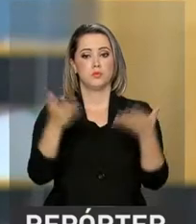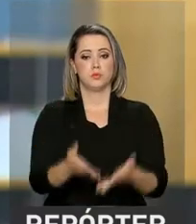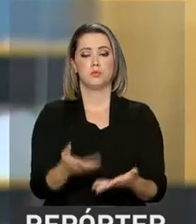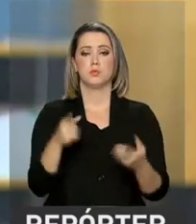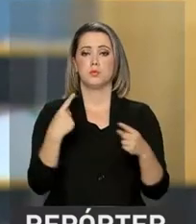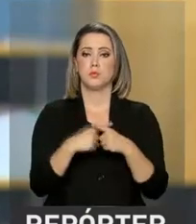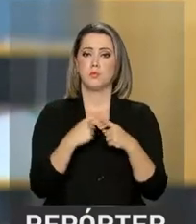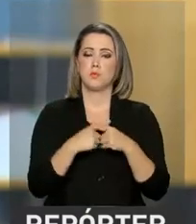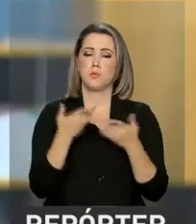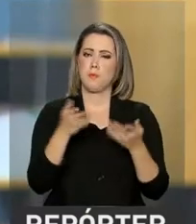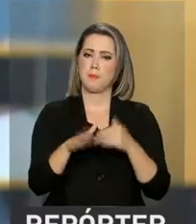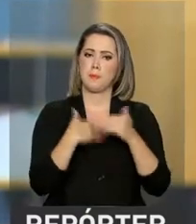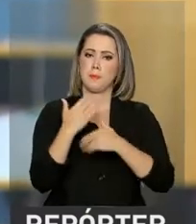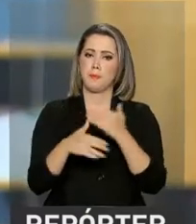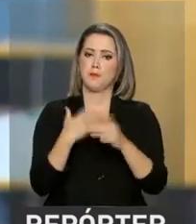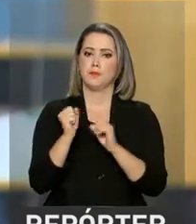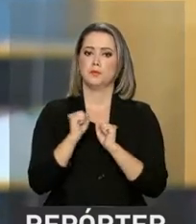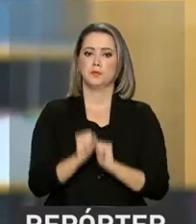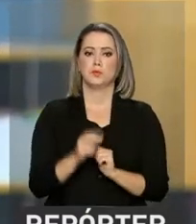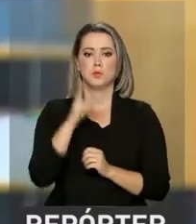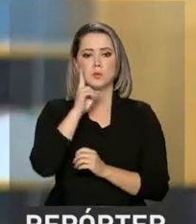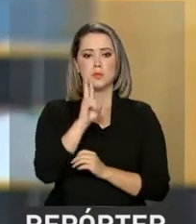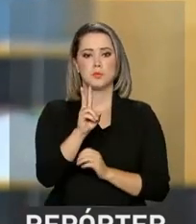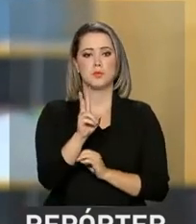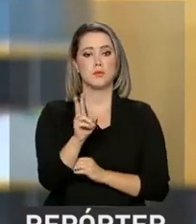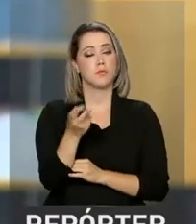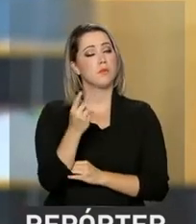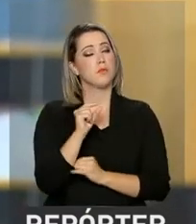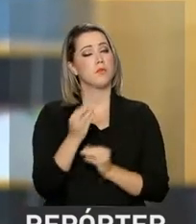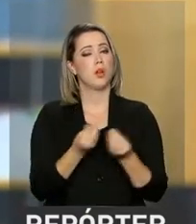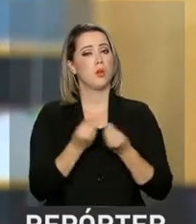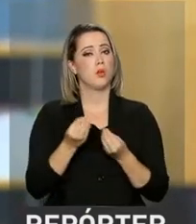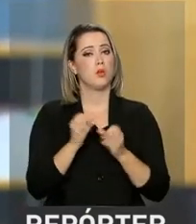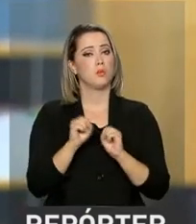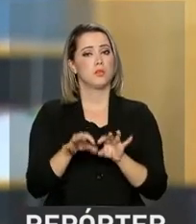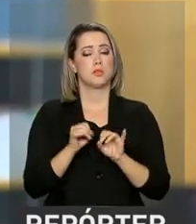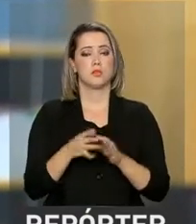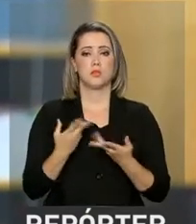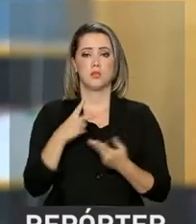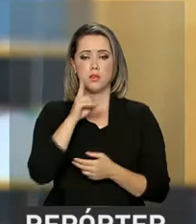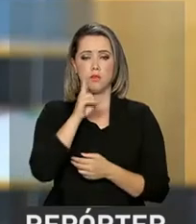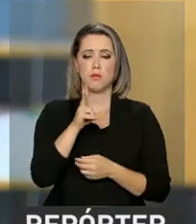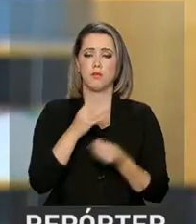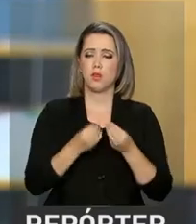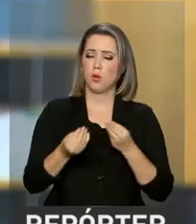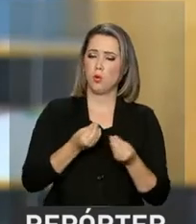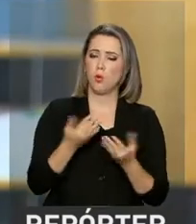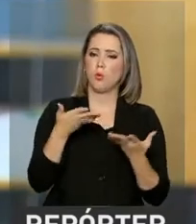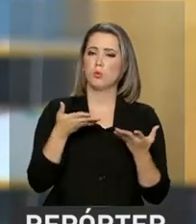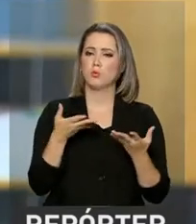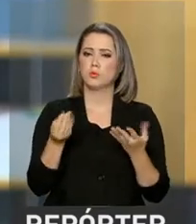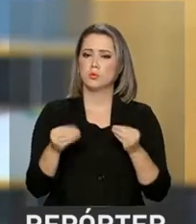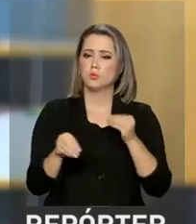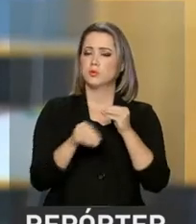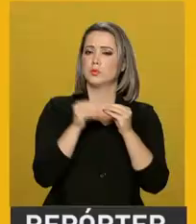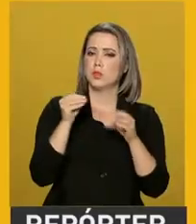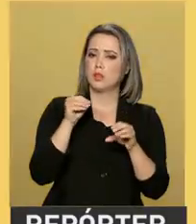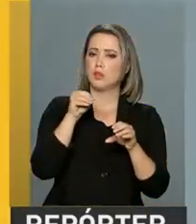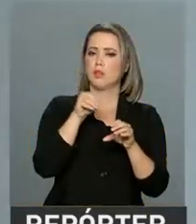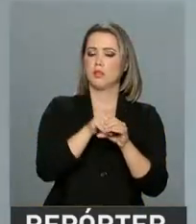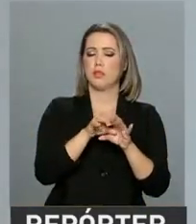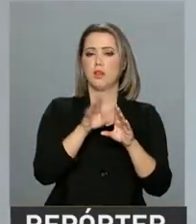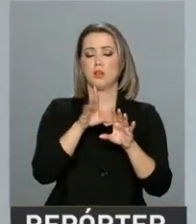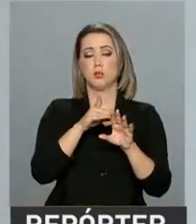processo elas conseguem verificar seu próprio ensino e verificar suas colocações dentro do sistema nacional.